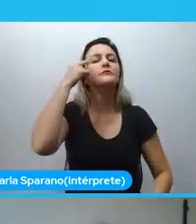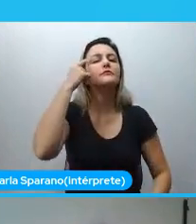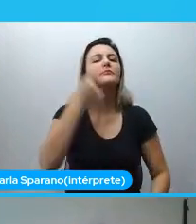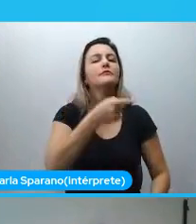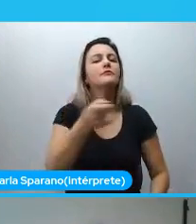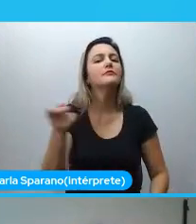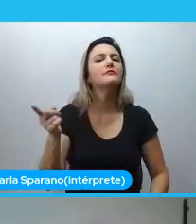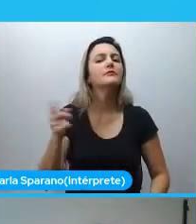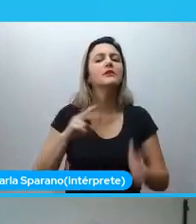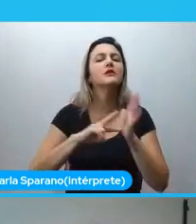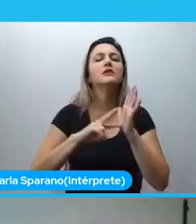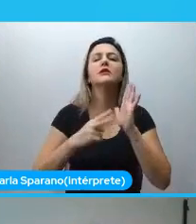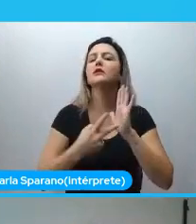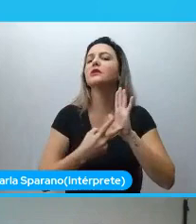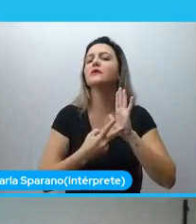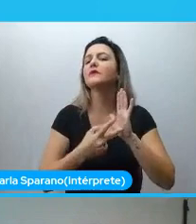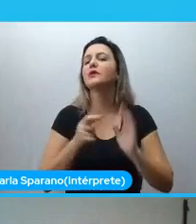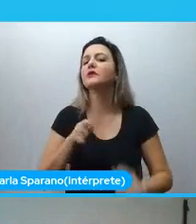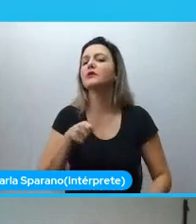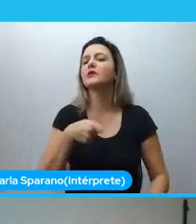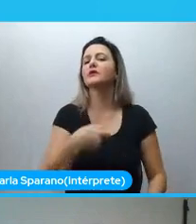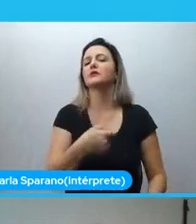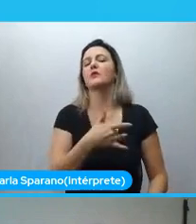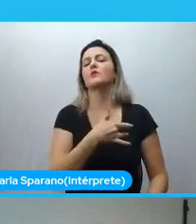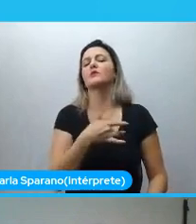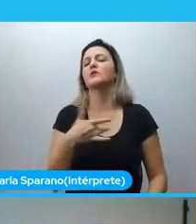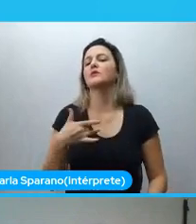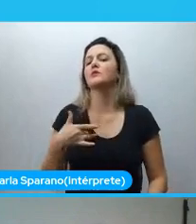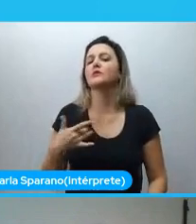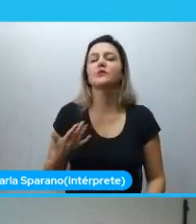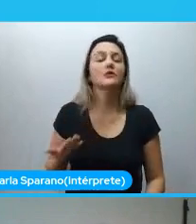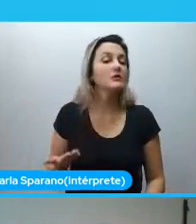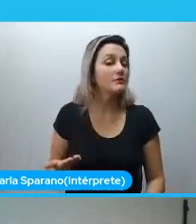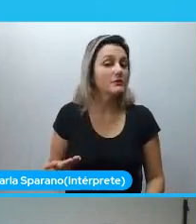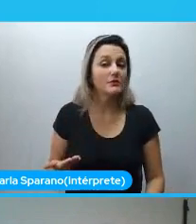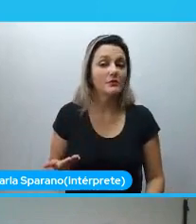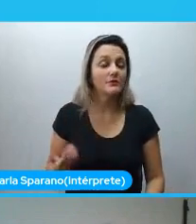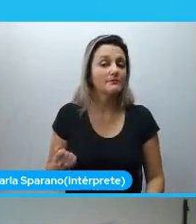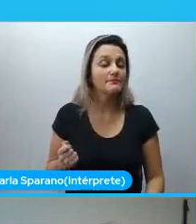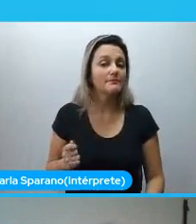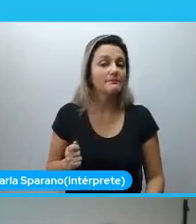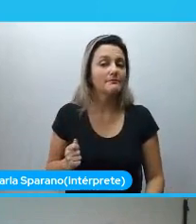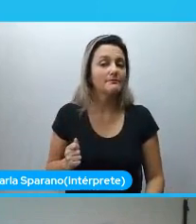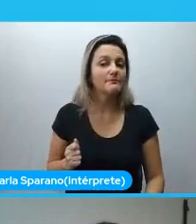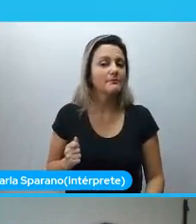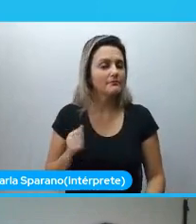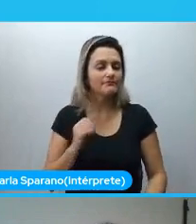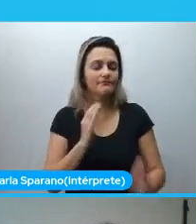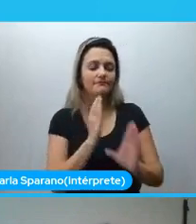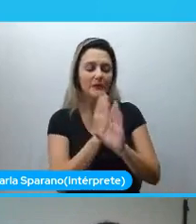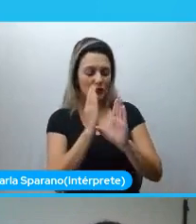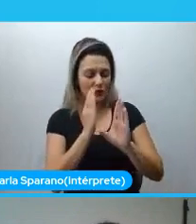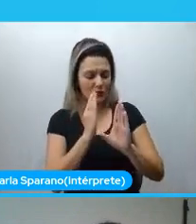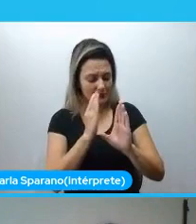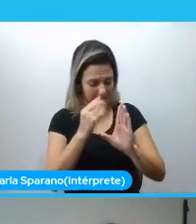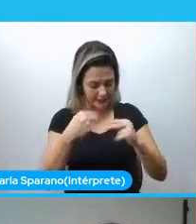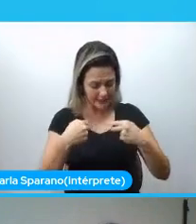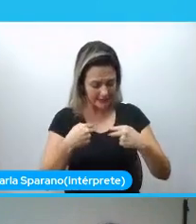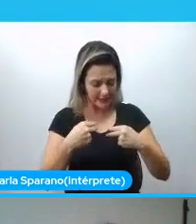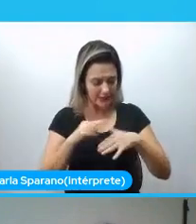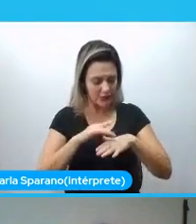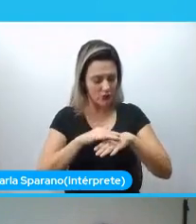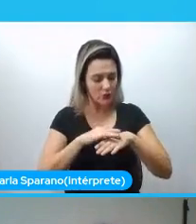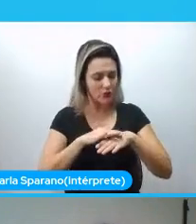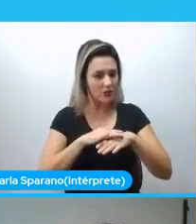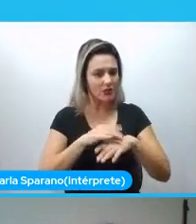é saúde? O que você acha que é saúde? É só descobrir se você está doente, só tomar medicação,